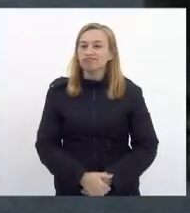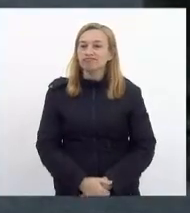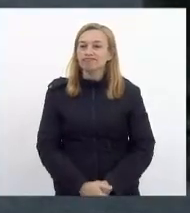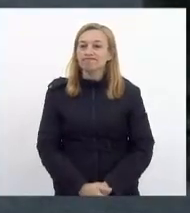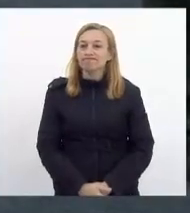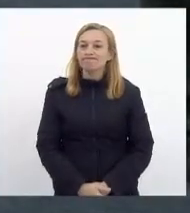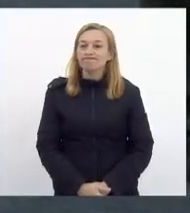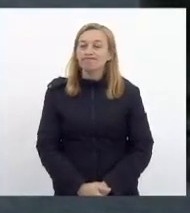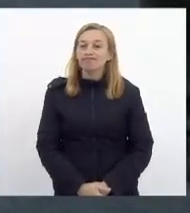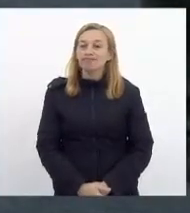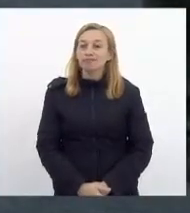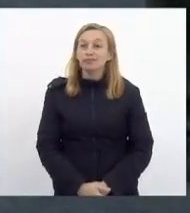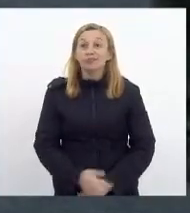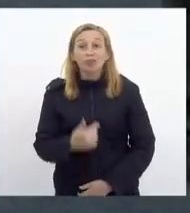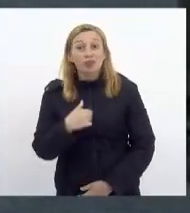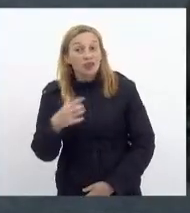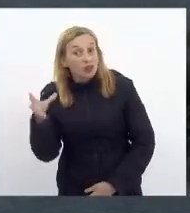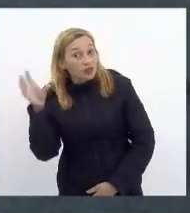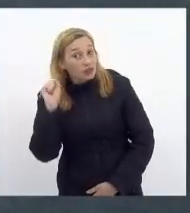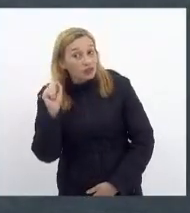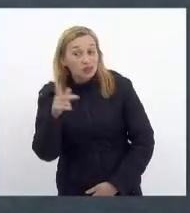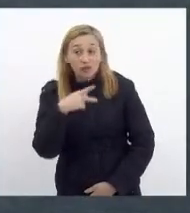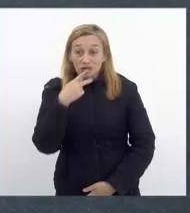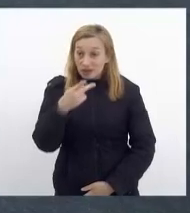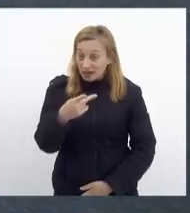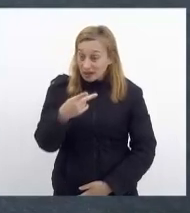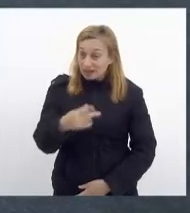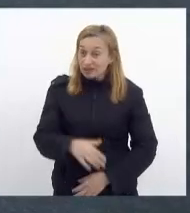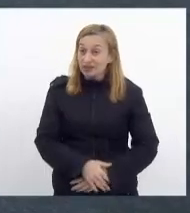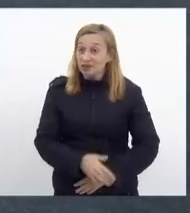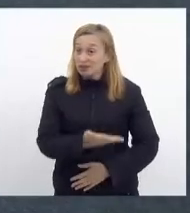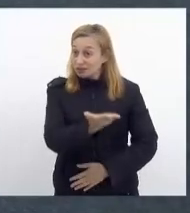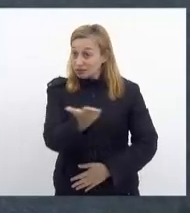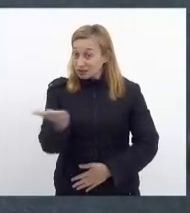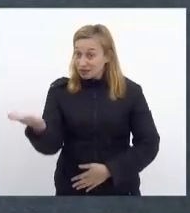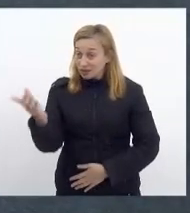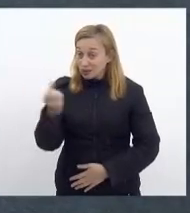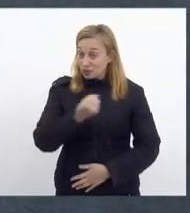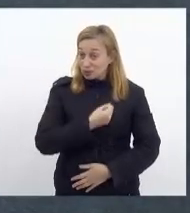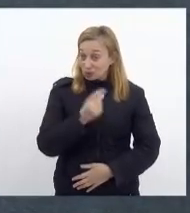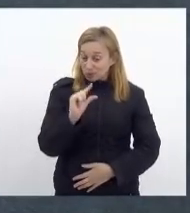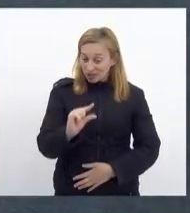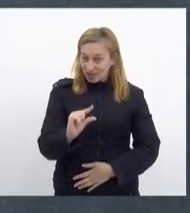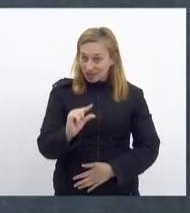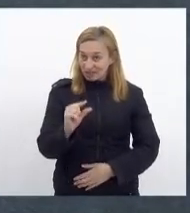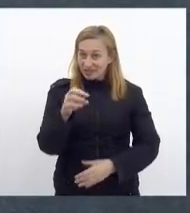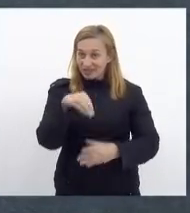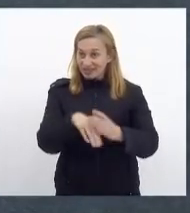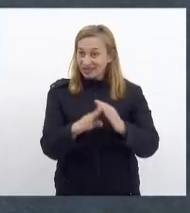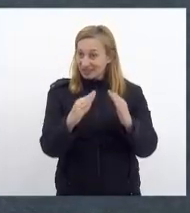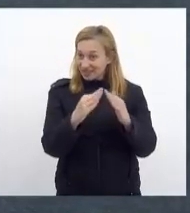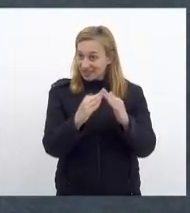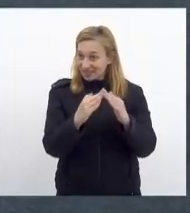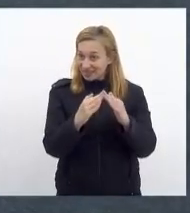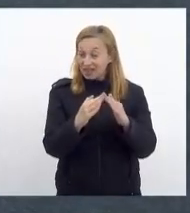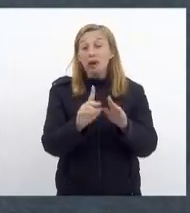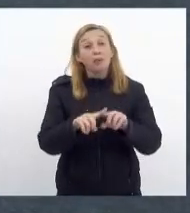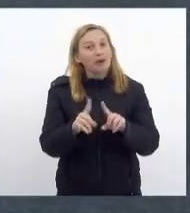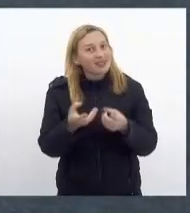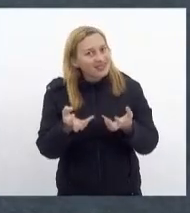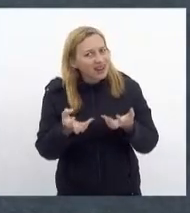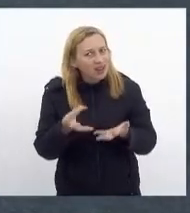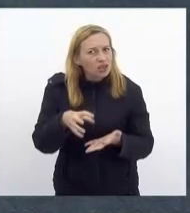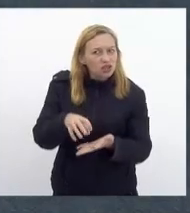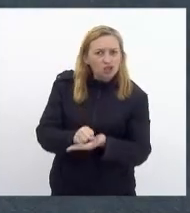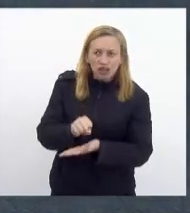Sim, embora eu escutei as palavras da senhora aqui dizendo que vocês são a minoria aqui dentro da casa, mas quero deixar